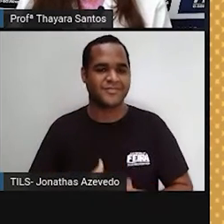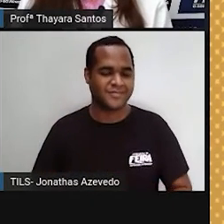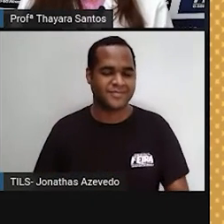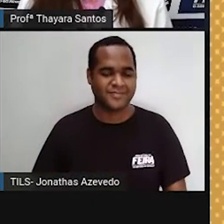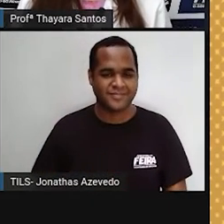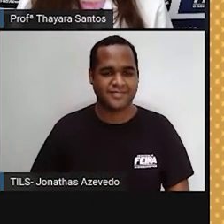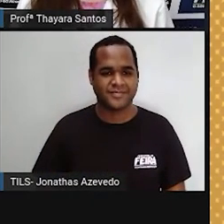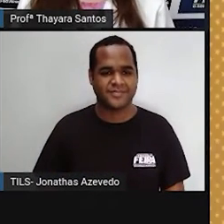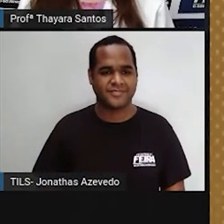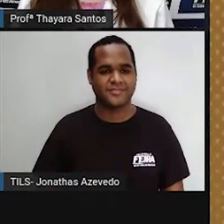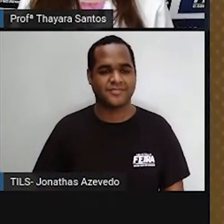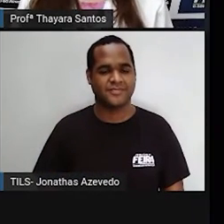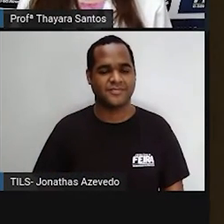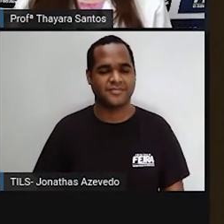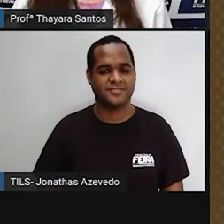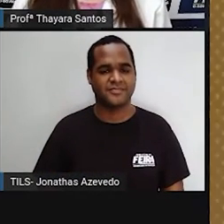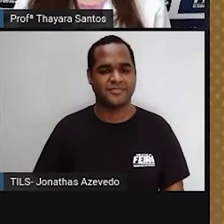também.